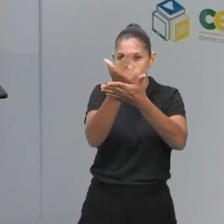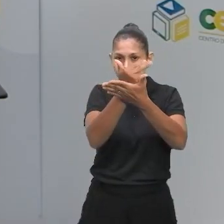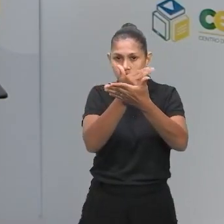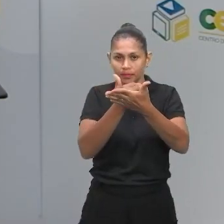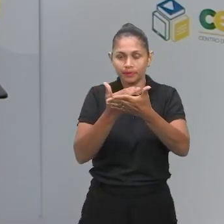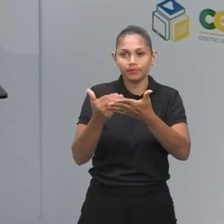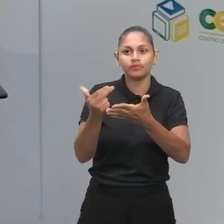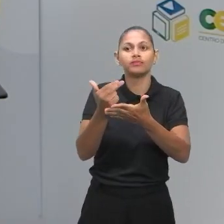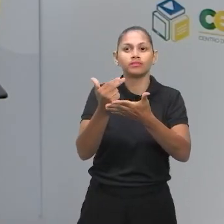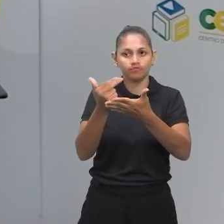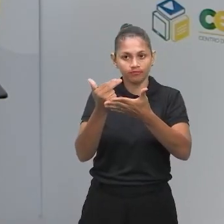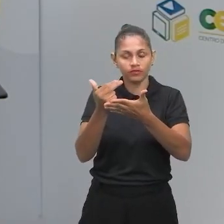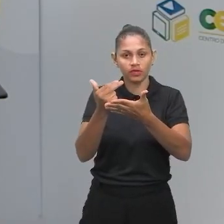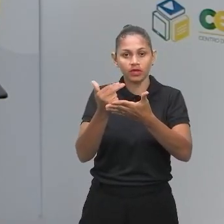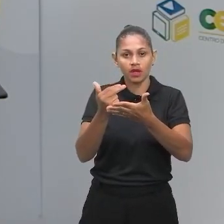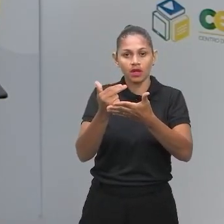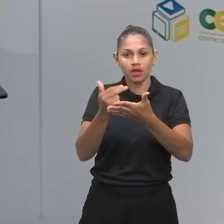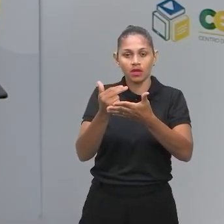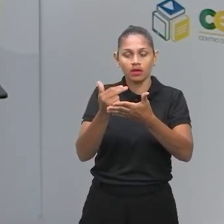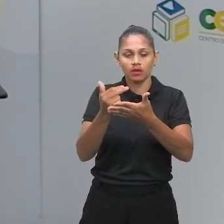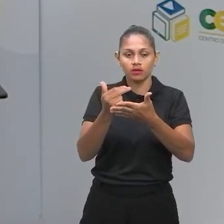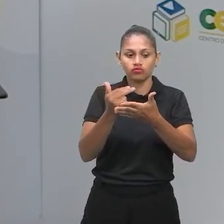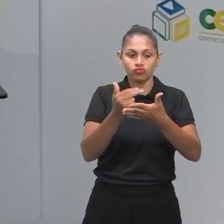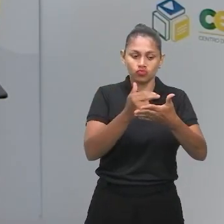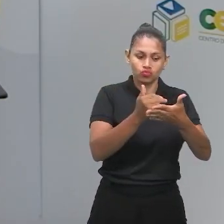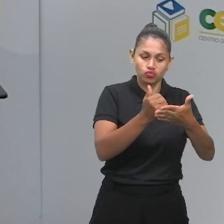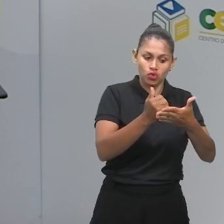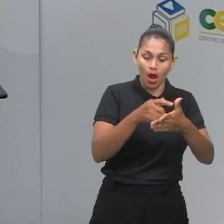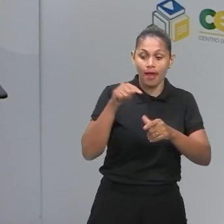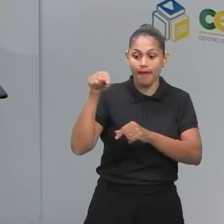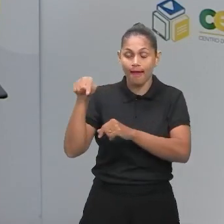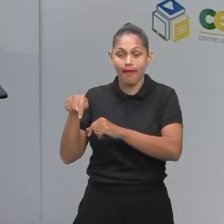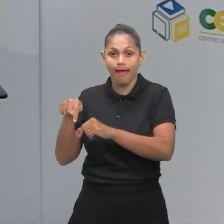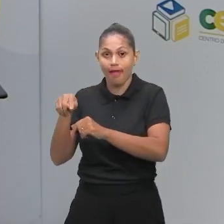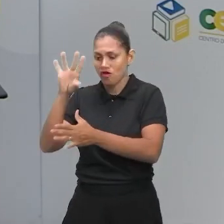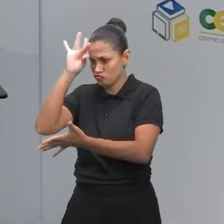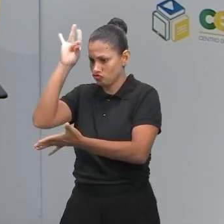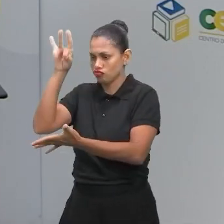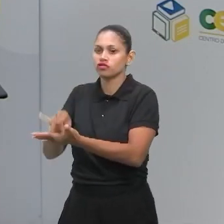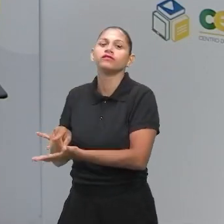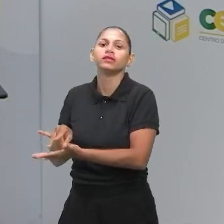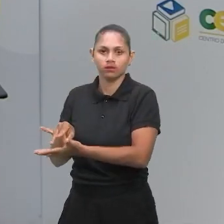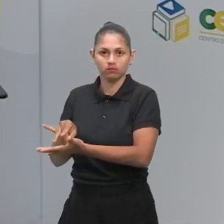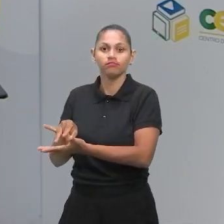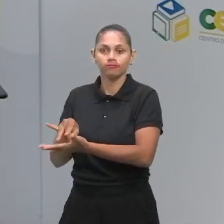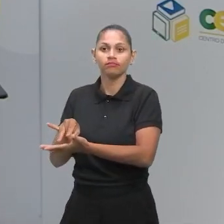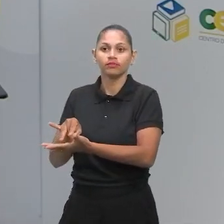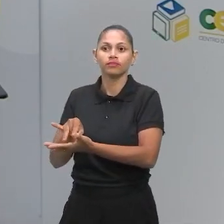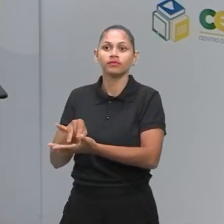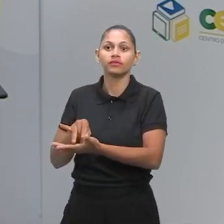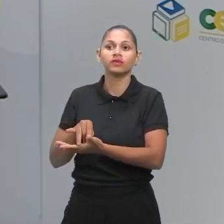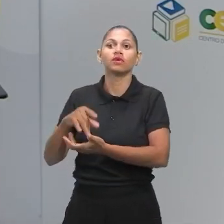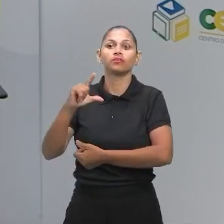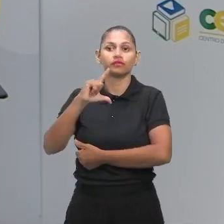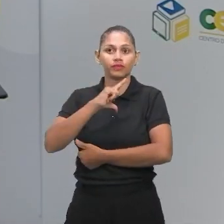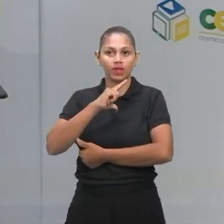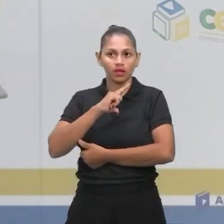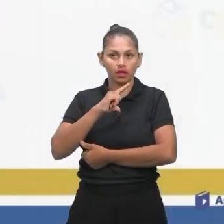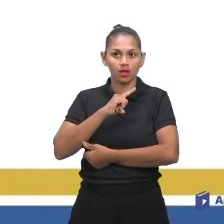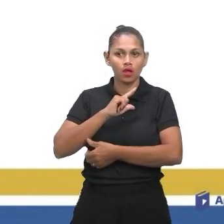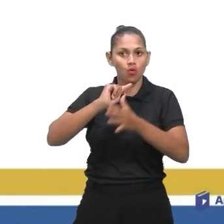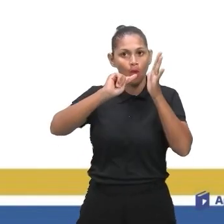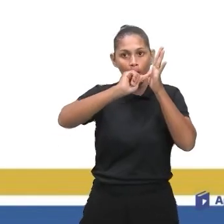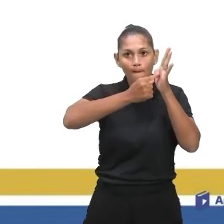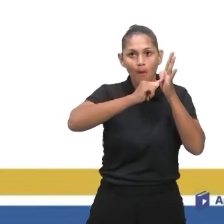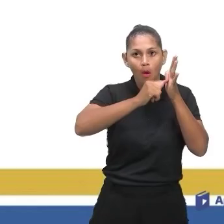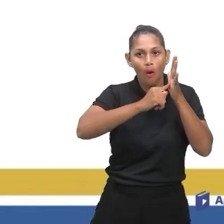Dessa forma, o que é que a gente pode perceber? Aqui eu tenho, né, um ponto representando o ponto A, aqui no estado do Acre, aqui em Rio Branco,